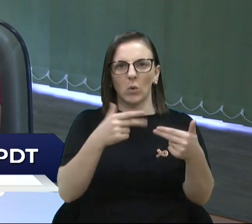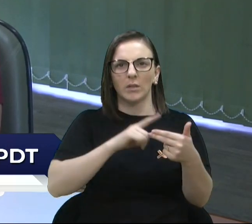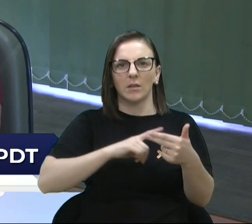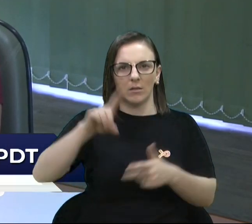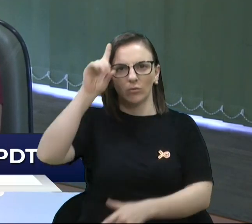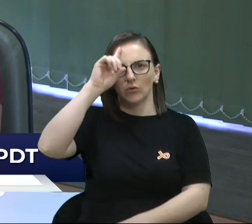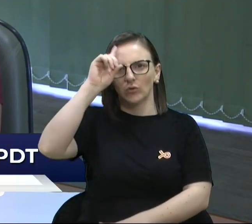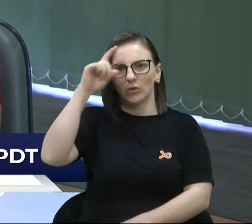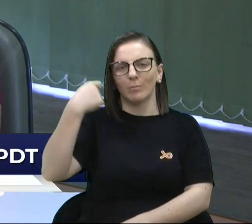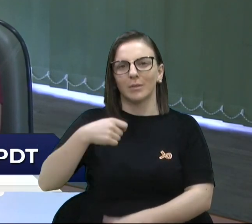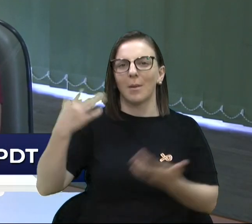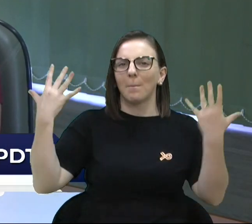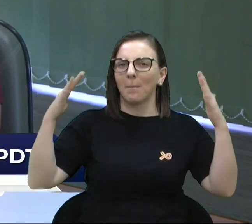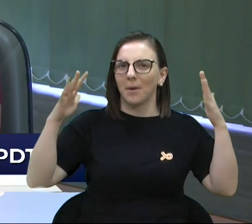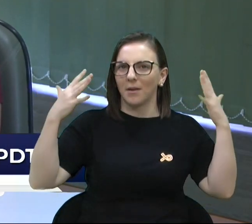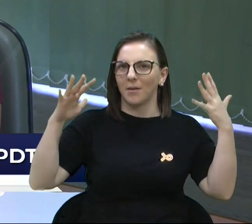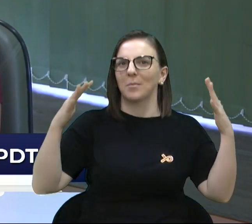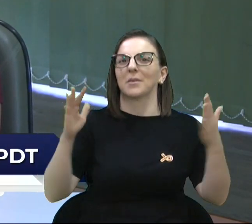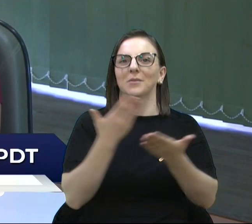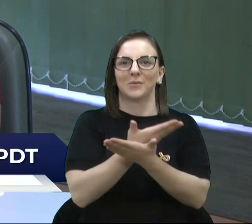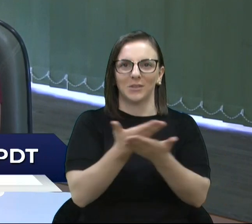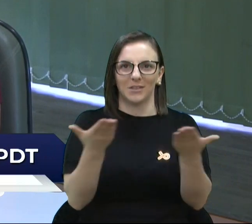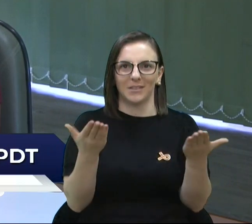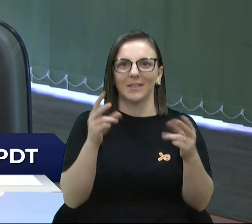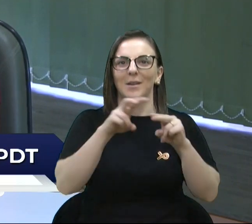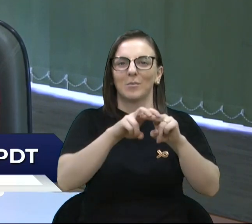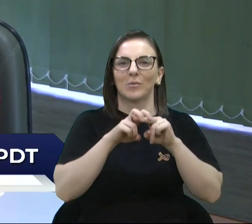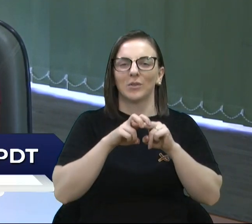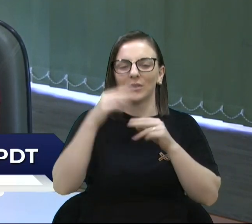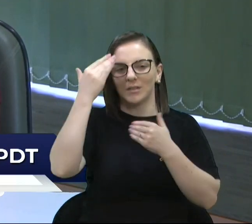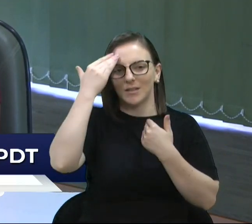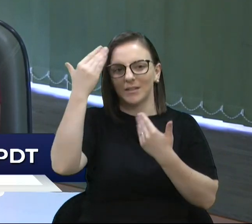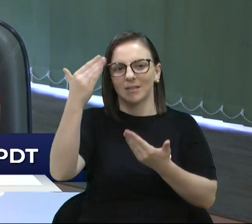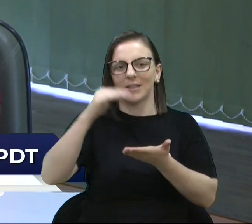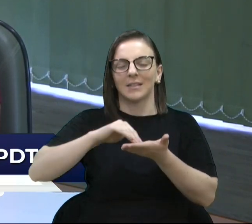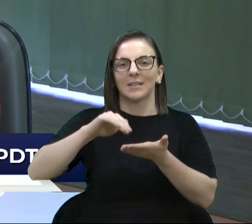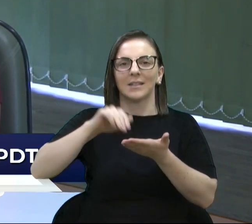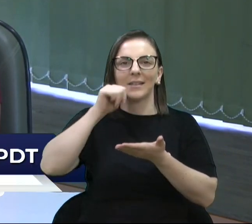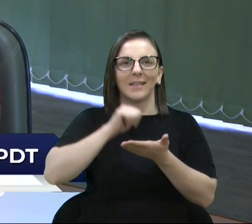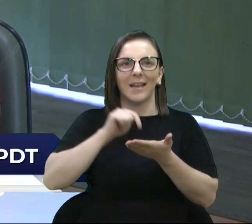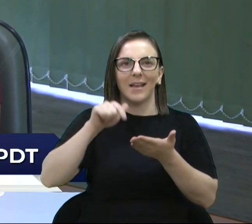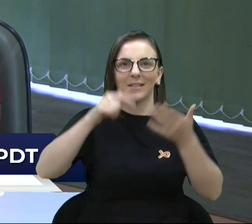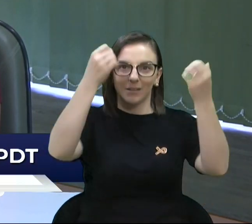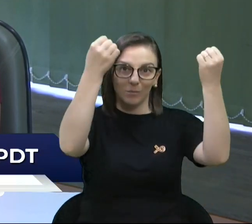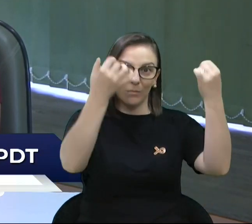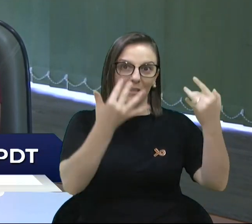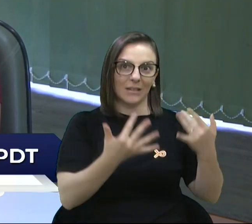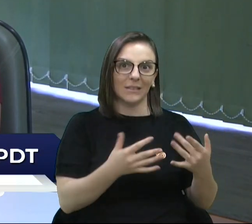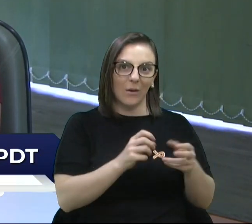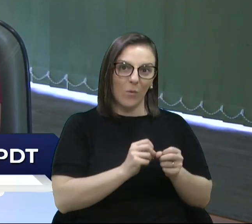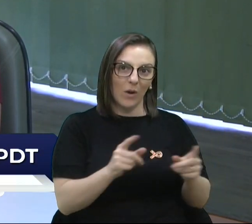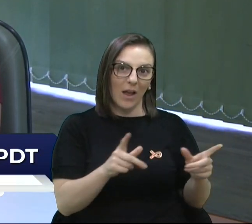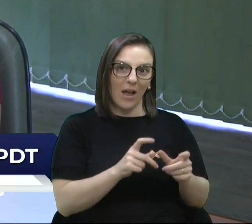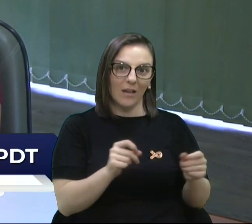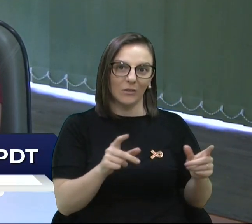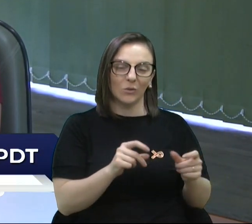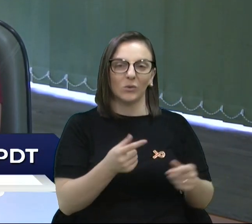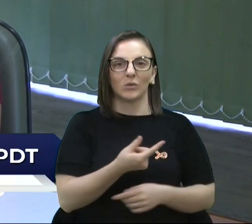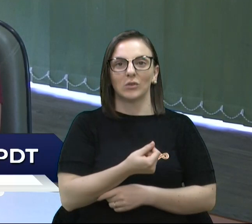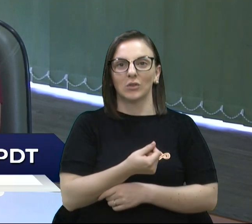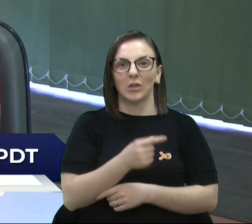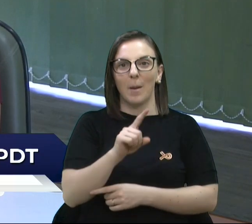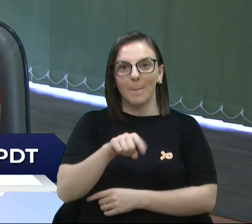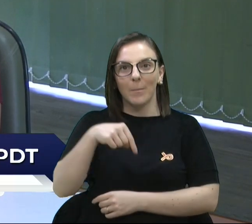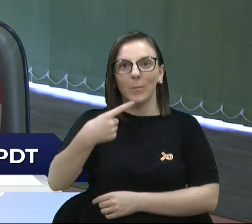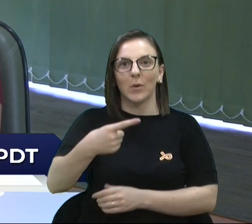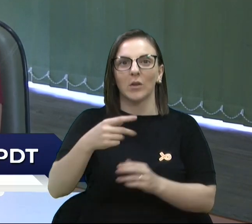a gente tem que dar os parabéns para vocês. Então, quero agradecer, secretária, pela prestação de contas e na próxima com certeza